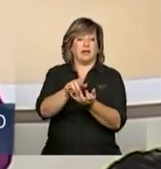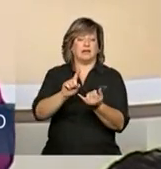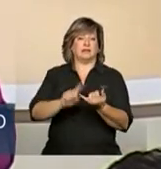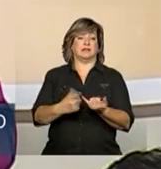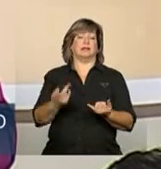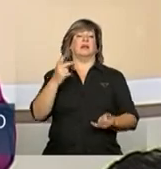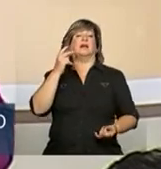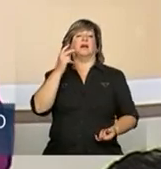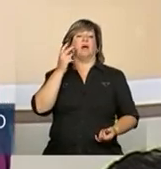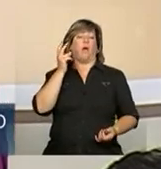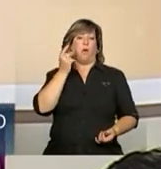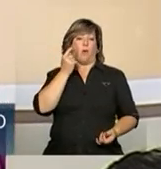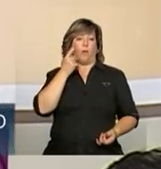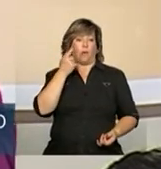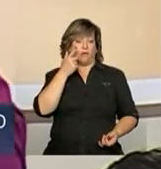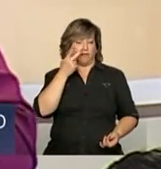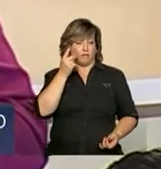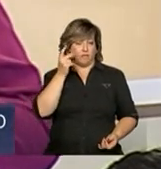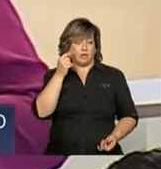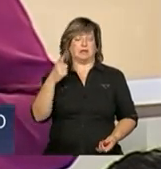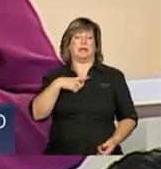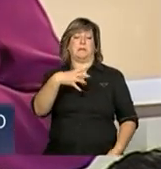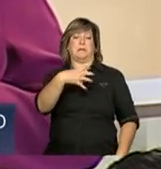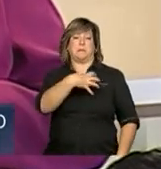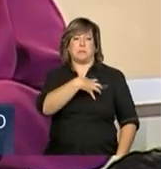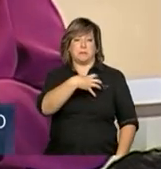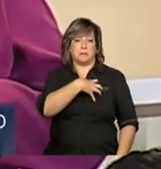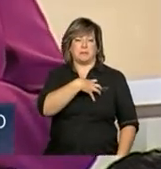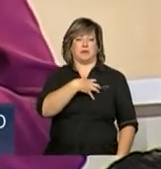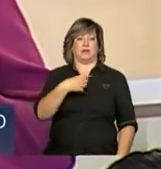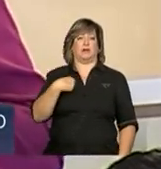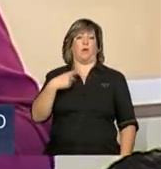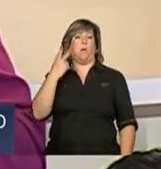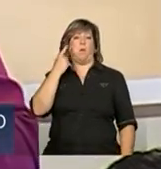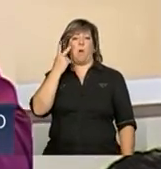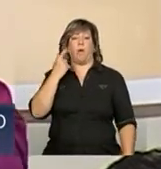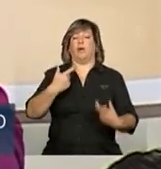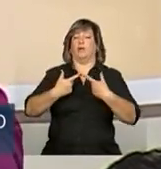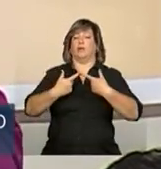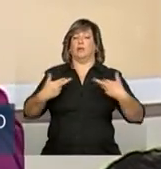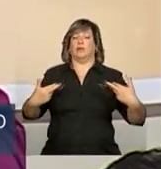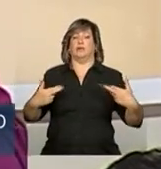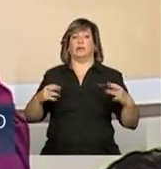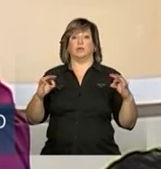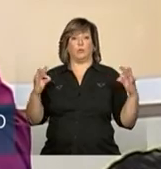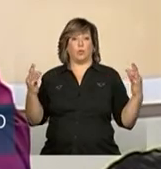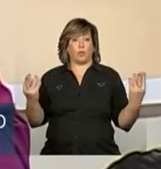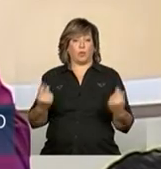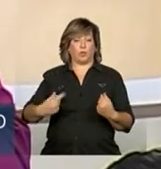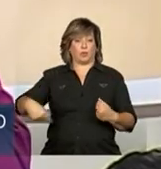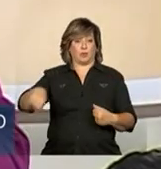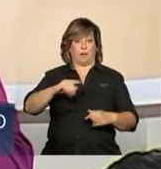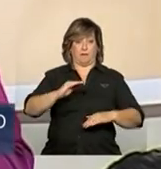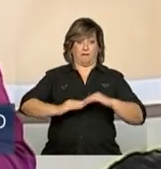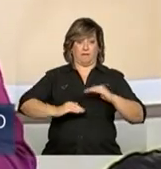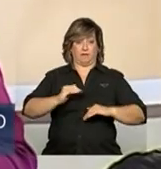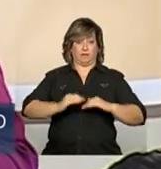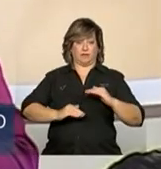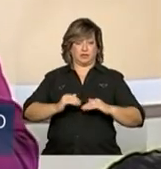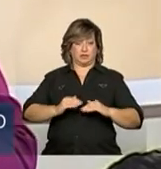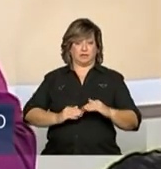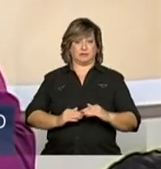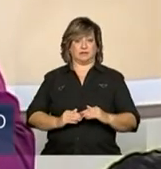Fortaleza, e os que estão em Bahia, são profissionais graduados entre 16